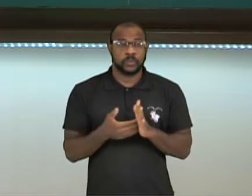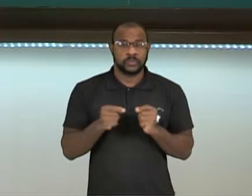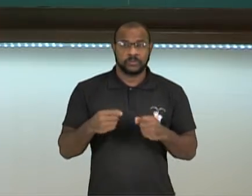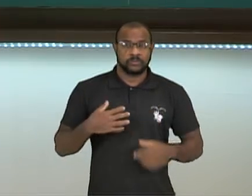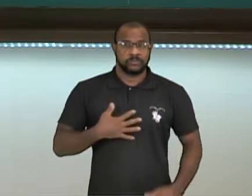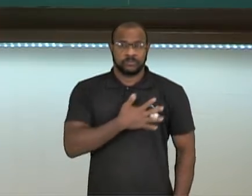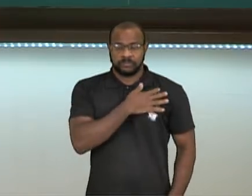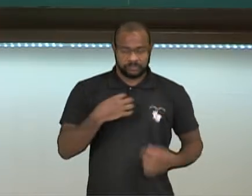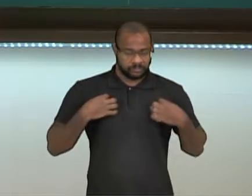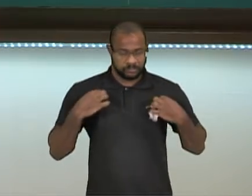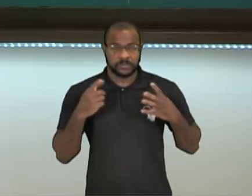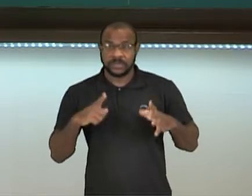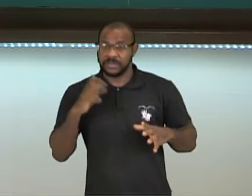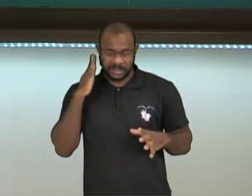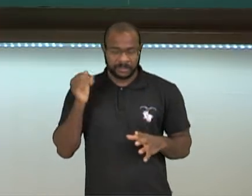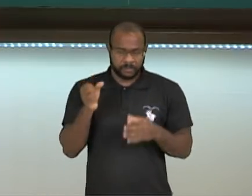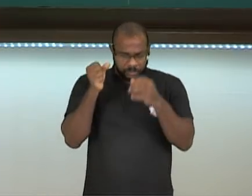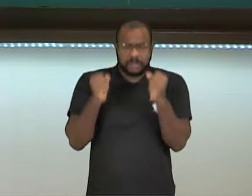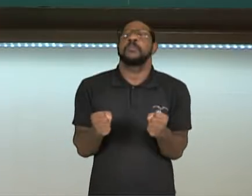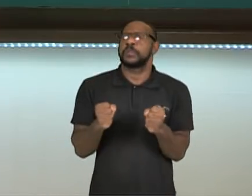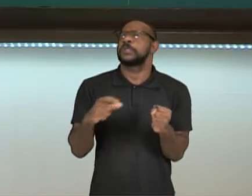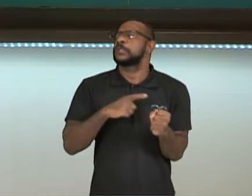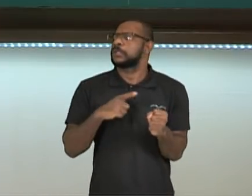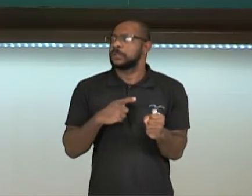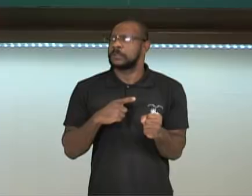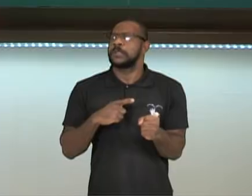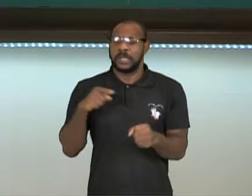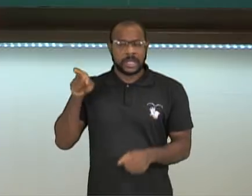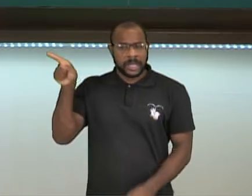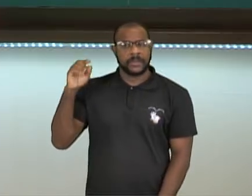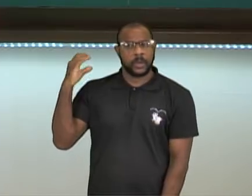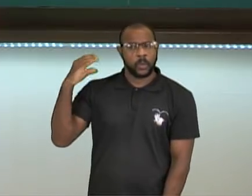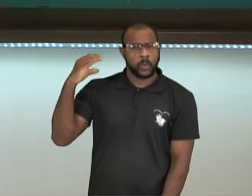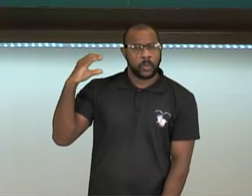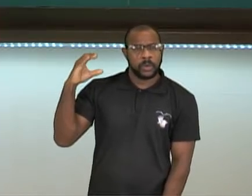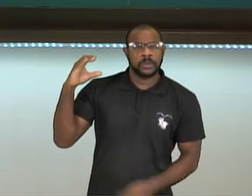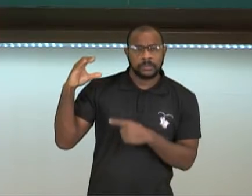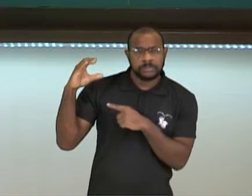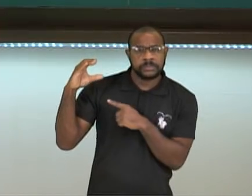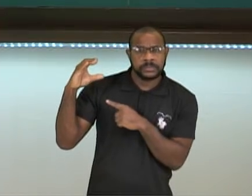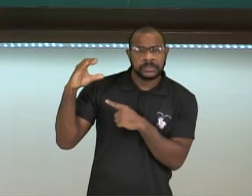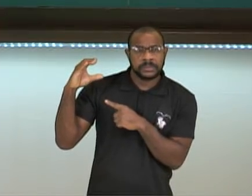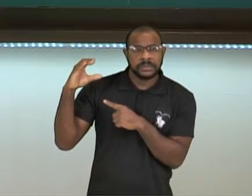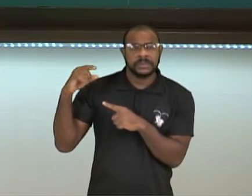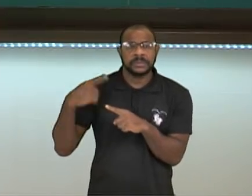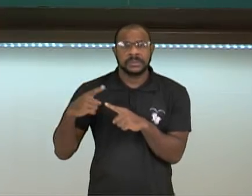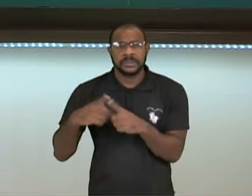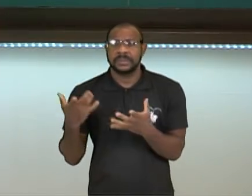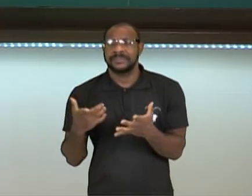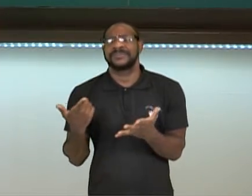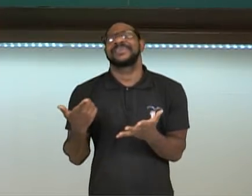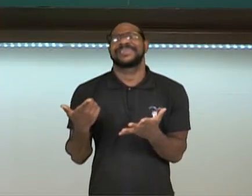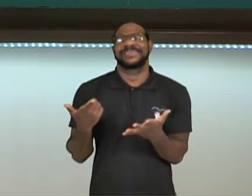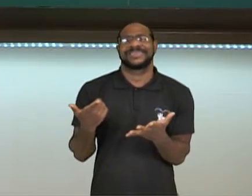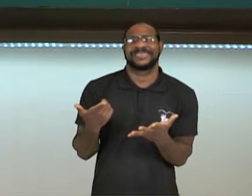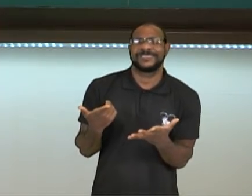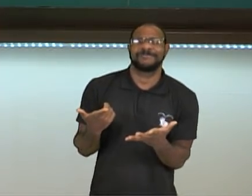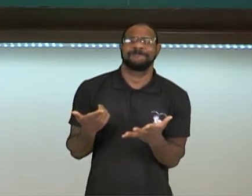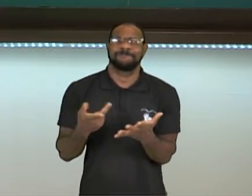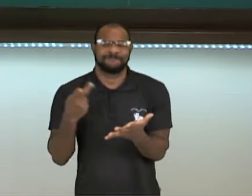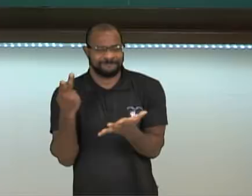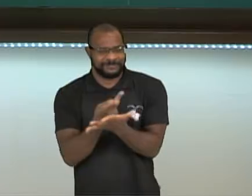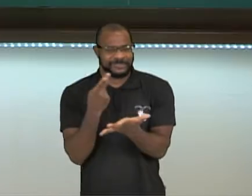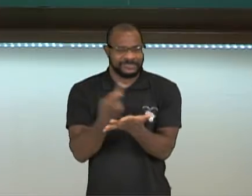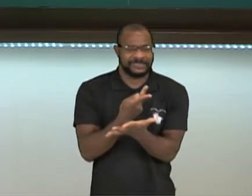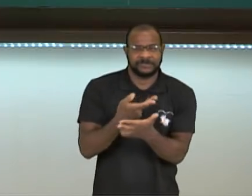de FARC sabe do poder que eles exercem ali na Colômbia. E com toda a questão de tráfico, eles cometem